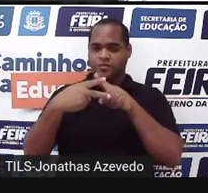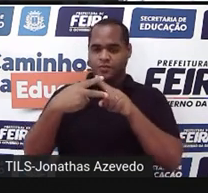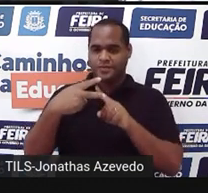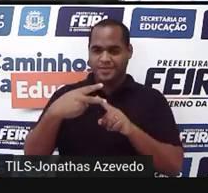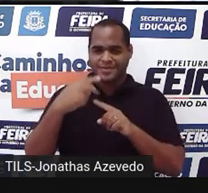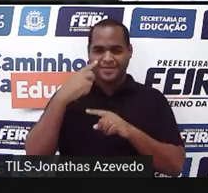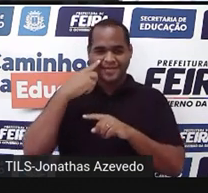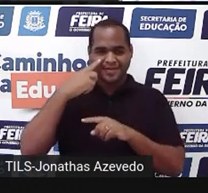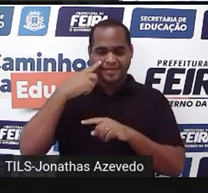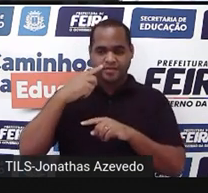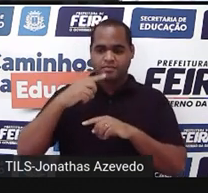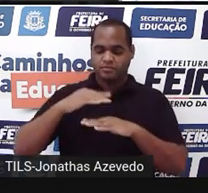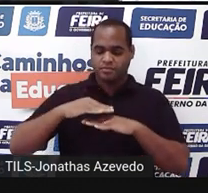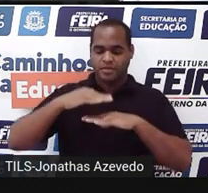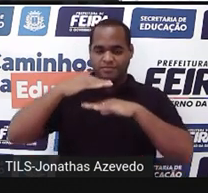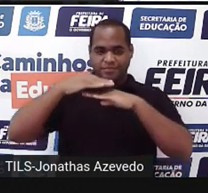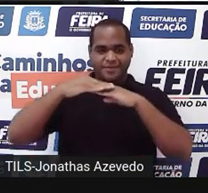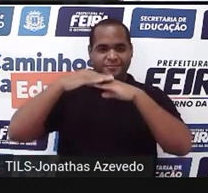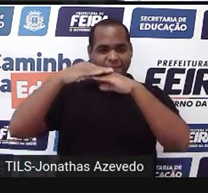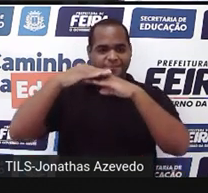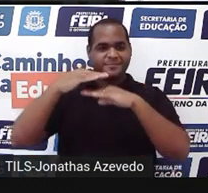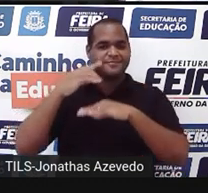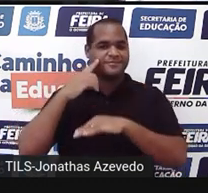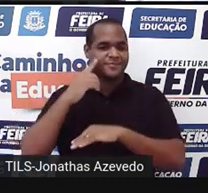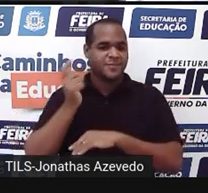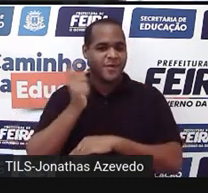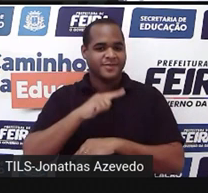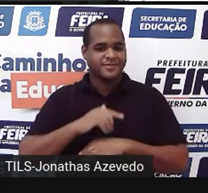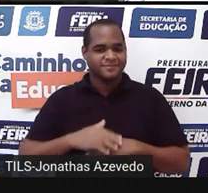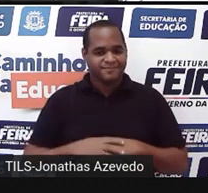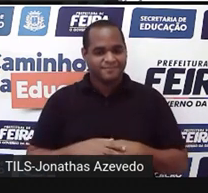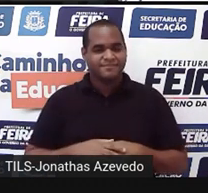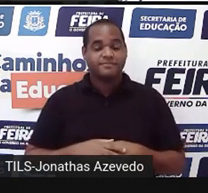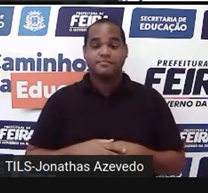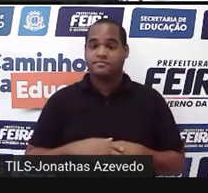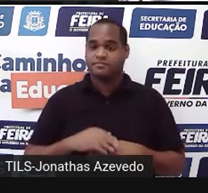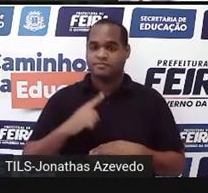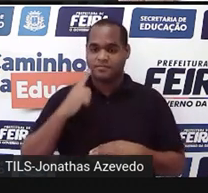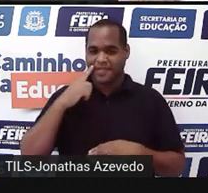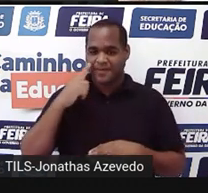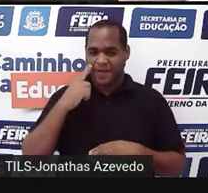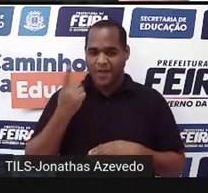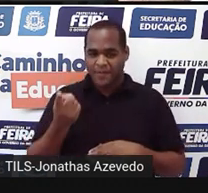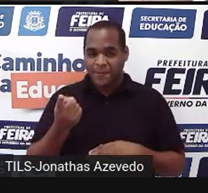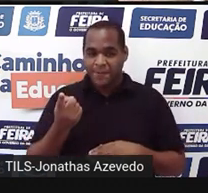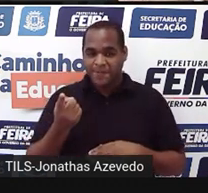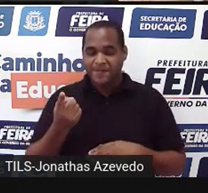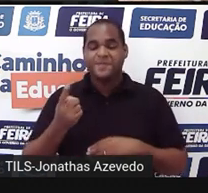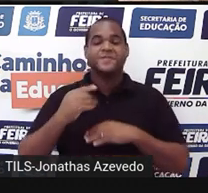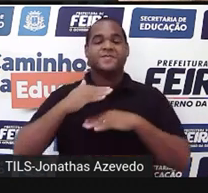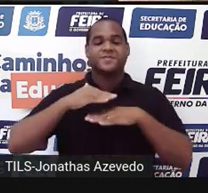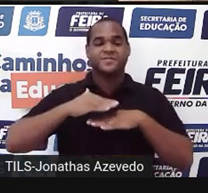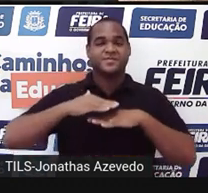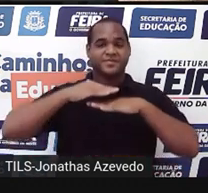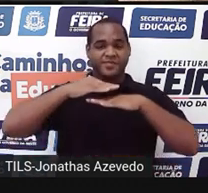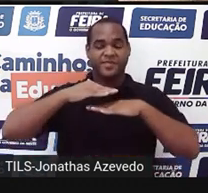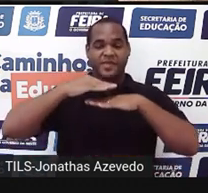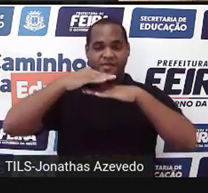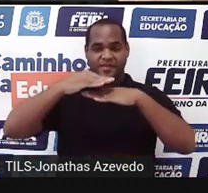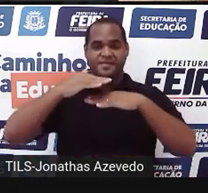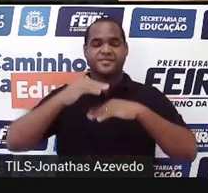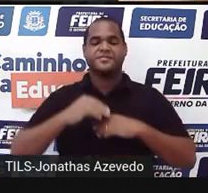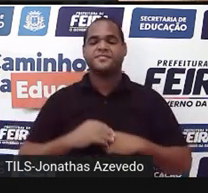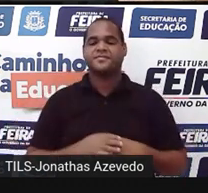Camadas é embaixo e em cima. Então, aqui eu vou apontar. Aqui a gente tem uma camada em